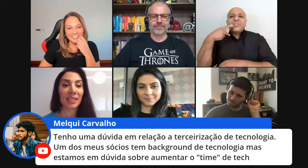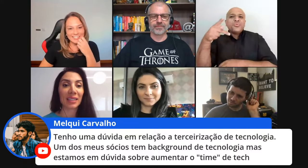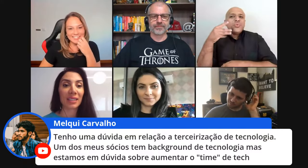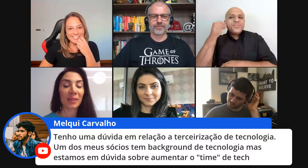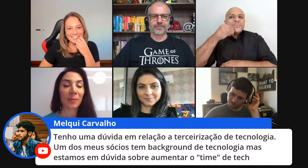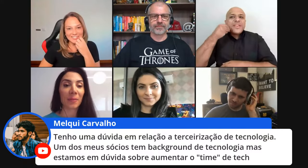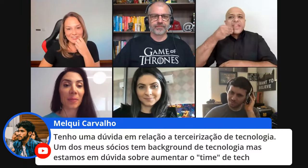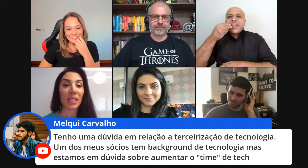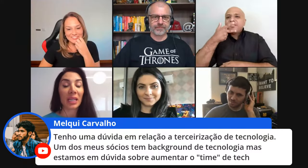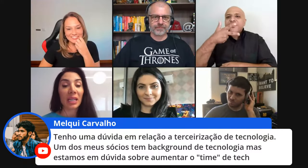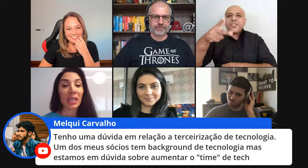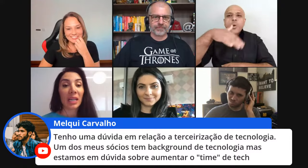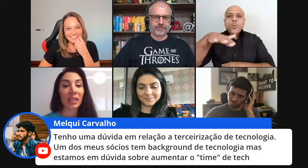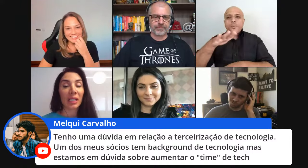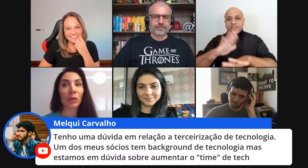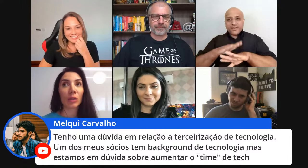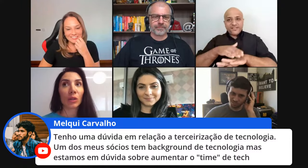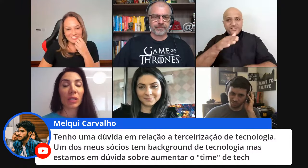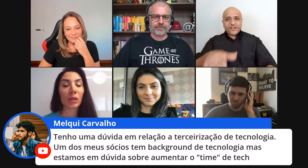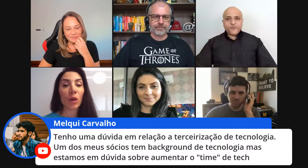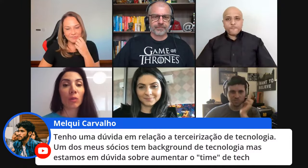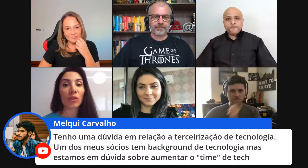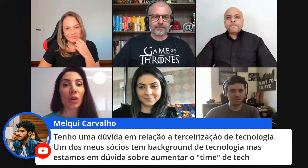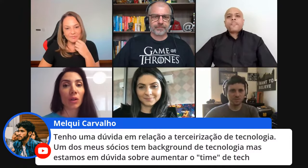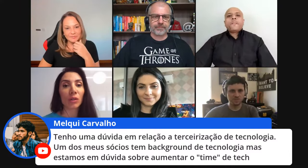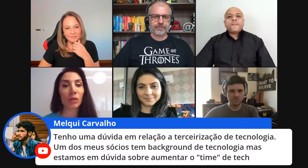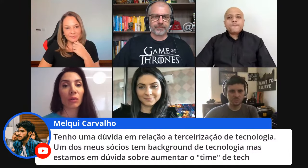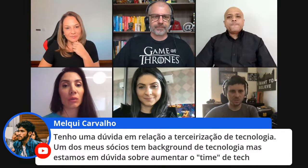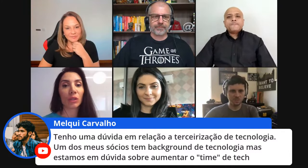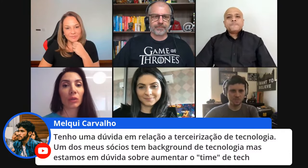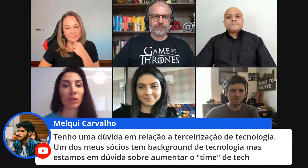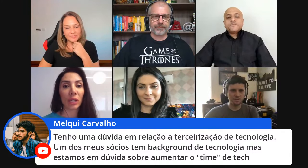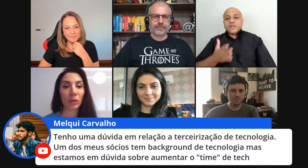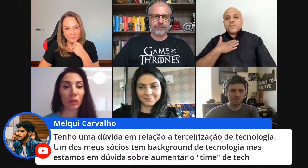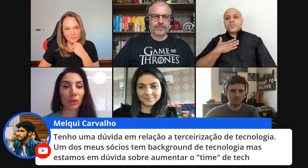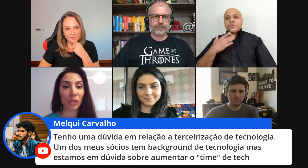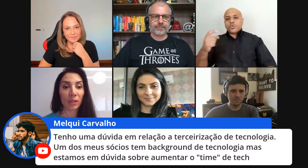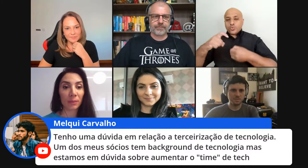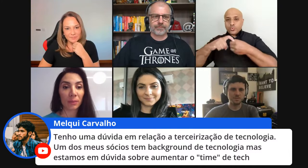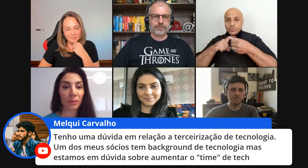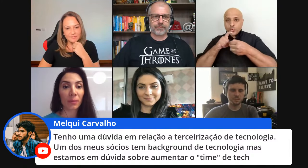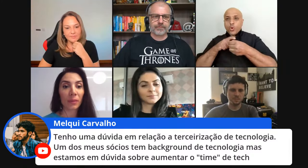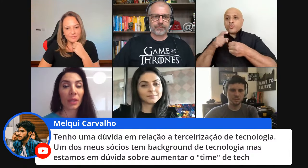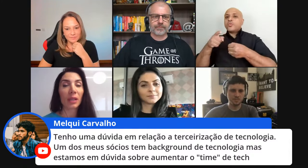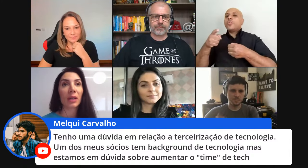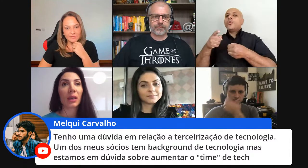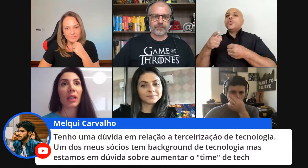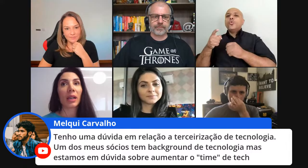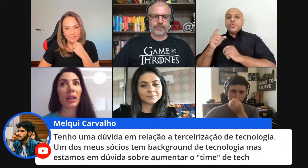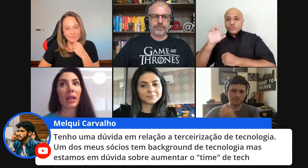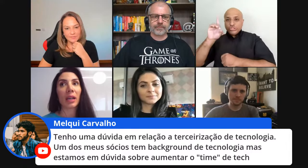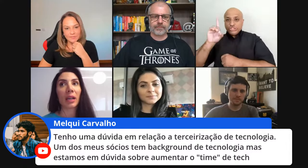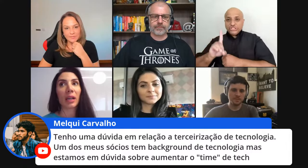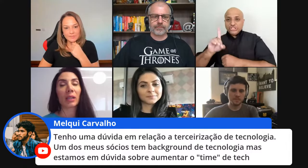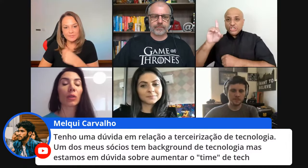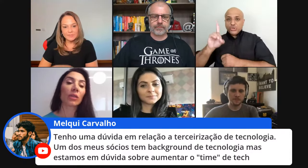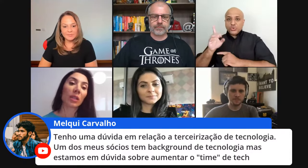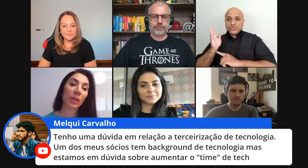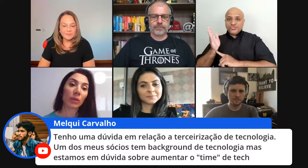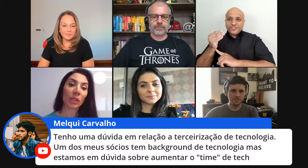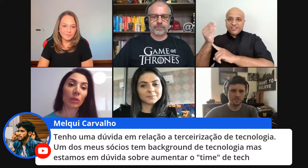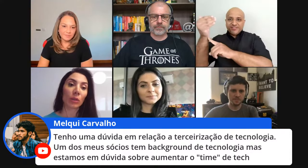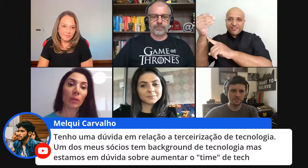recomendaria aqui nesse caso eu trouxe como sócio um diretor de tecnologia e